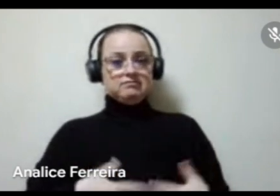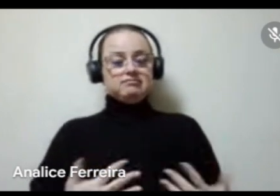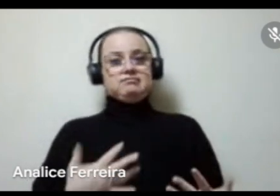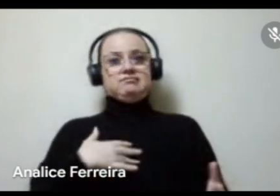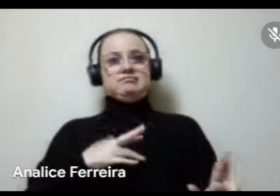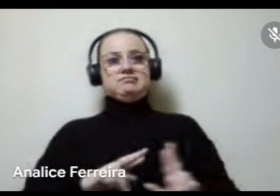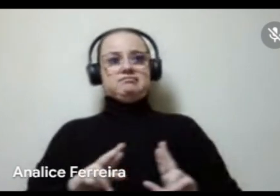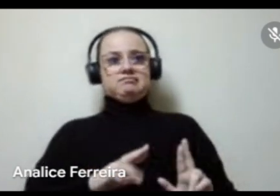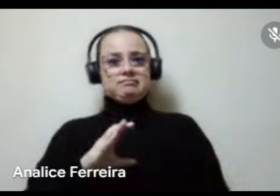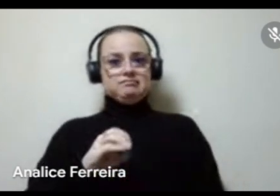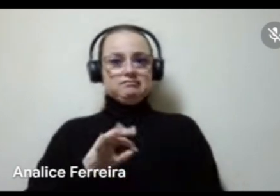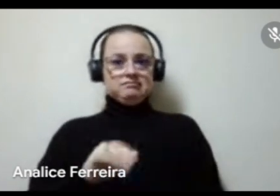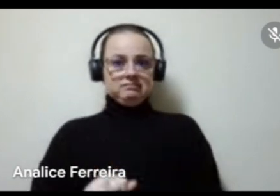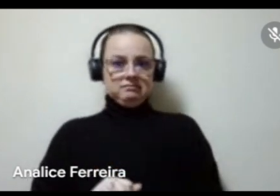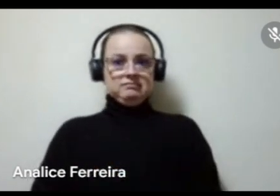às cotas,